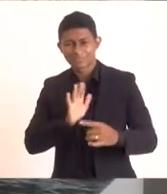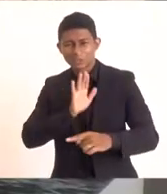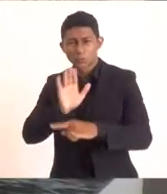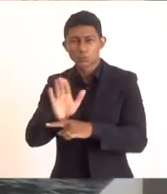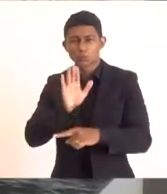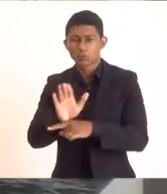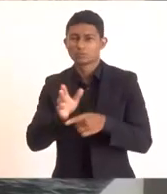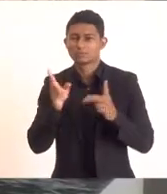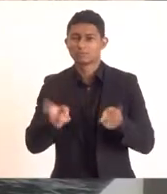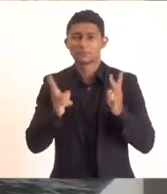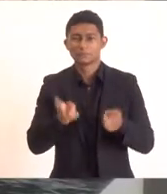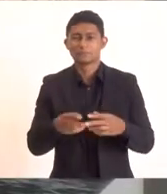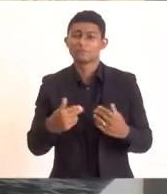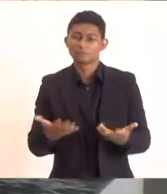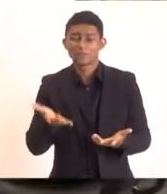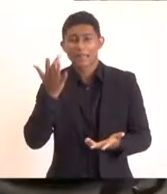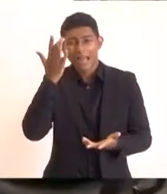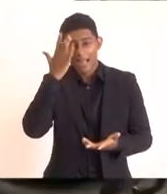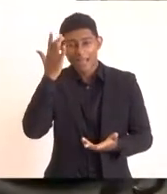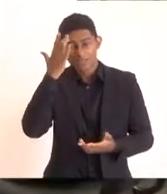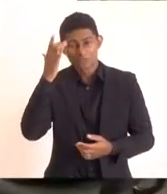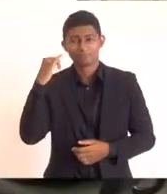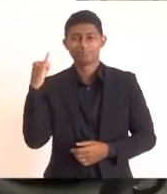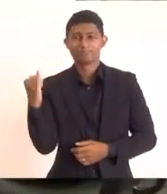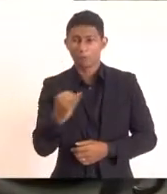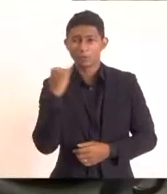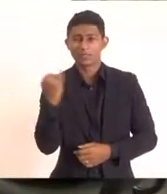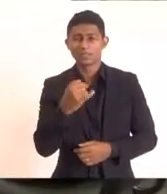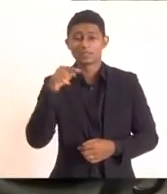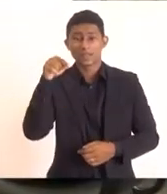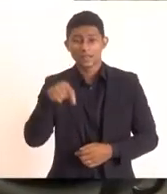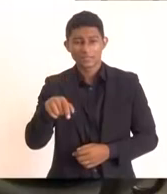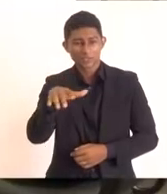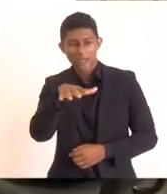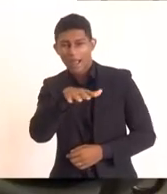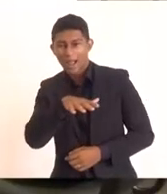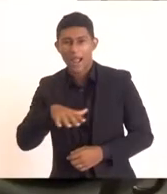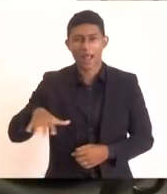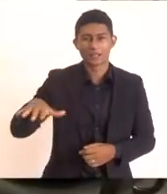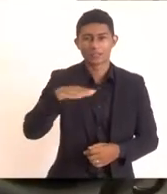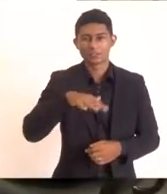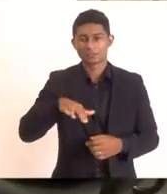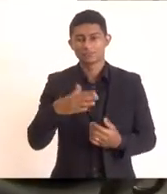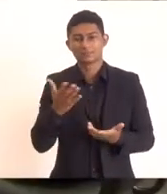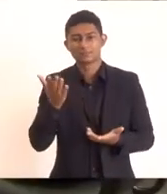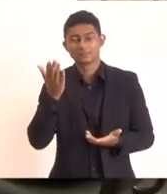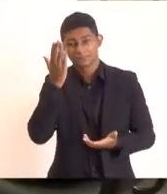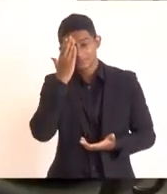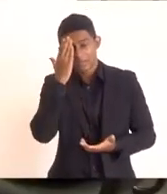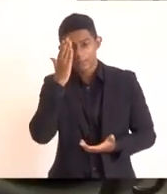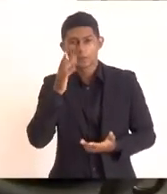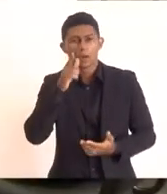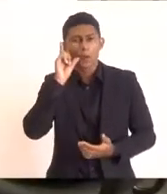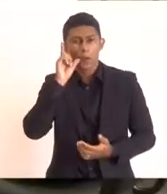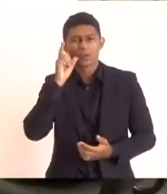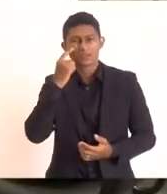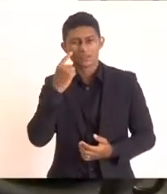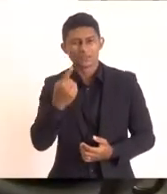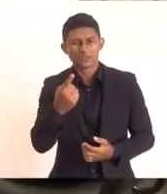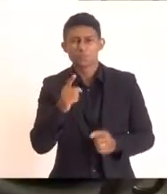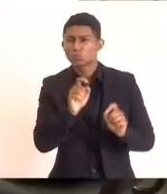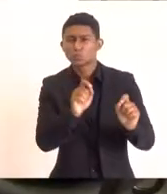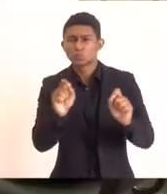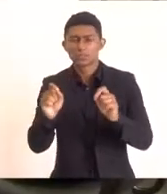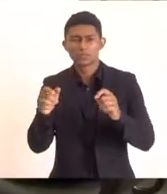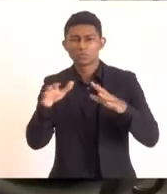uma questão que eu acho que é extremamente importante para a nossa região. Nossa região, como nós temos visto desde ontem, com a apresentação